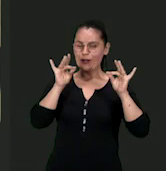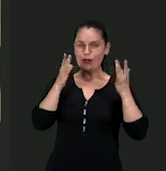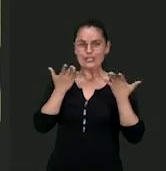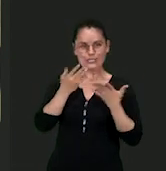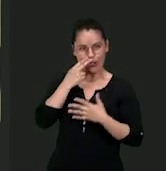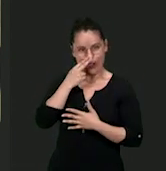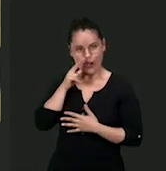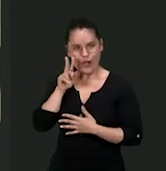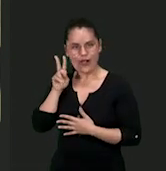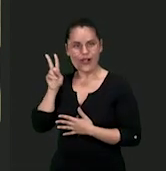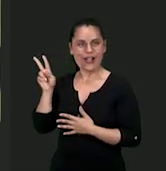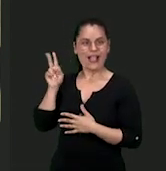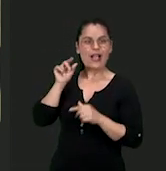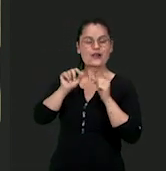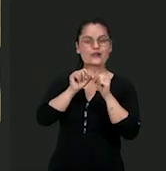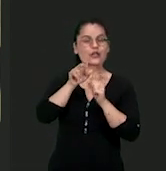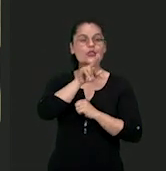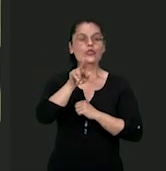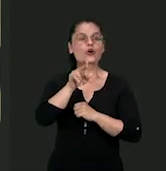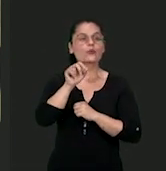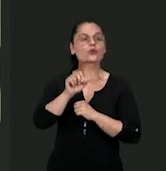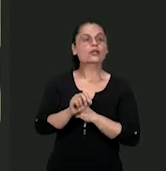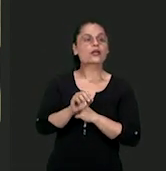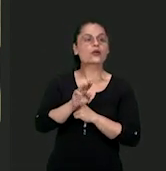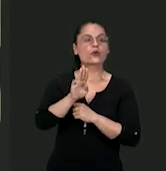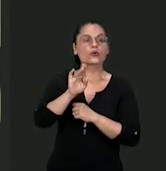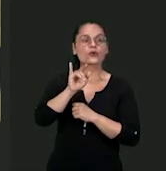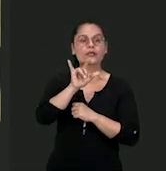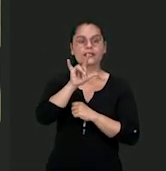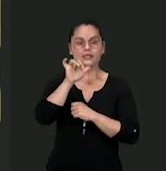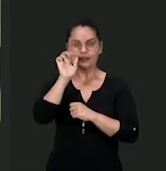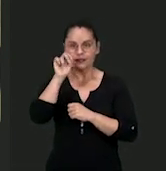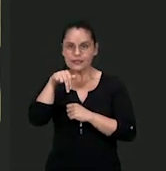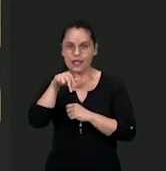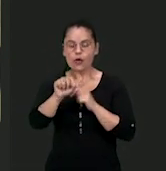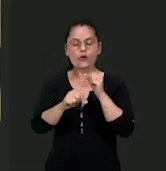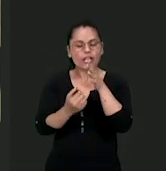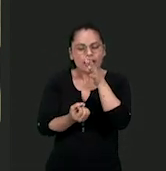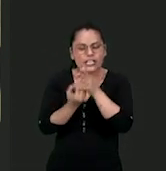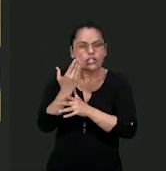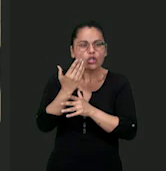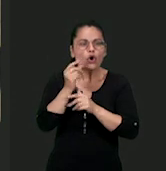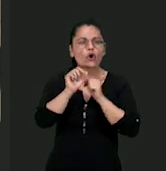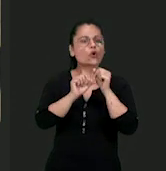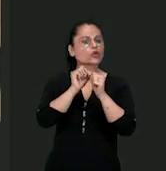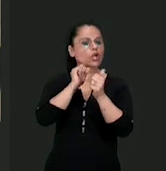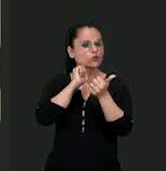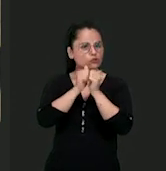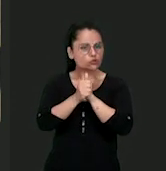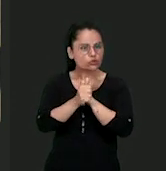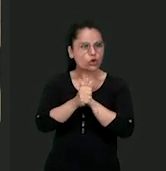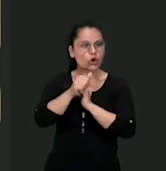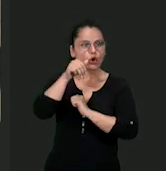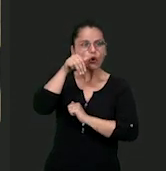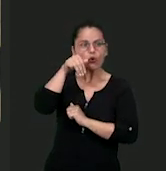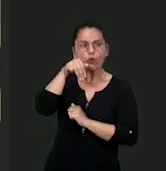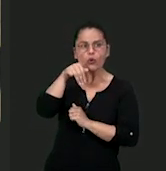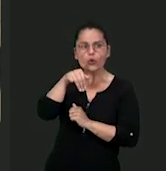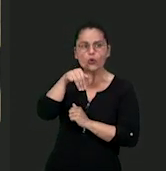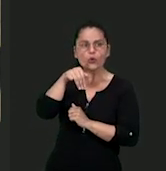o nome desse professor é William George Morgan. Ele criou um jogo chamado Minonet, lá nos Estados Unidos, no ano de